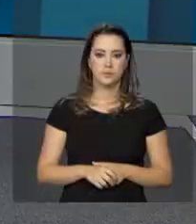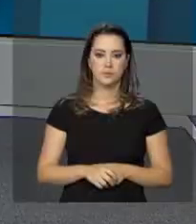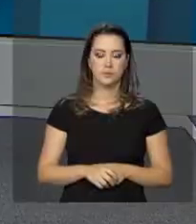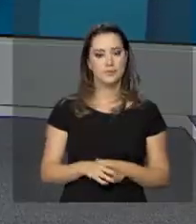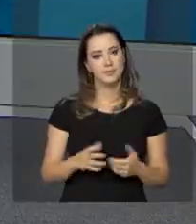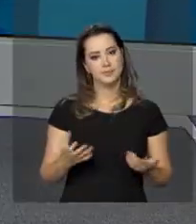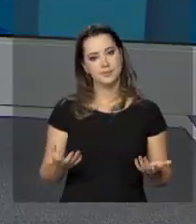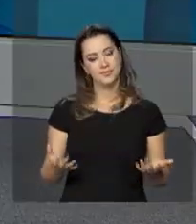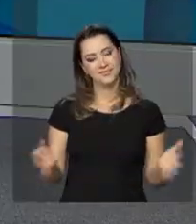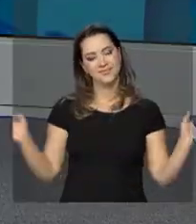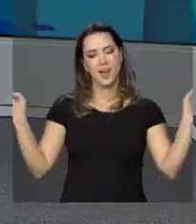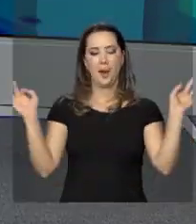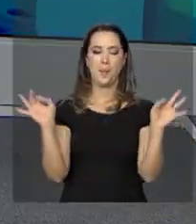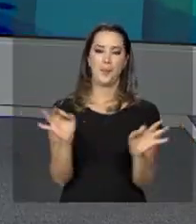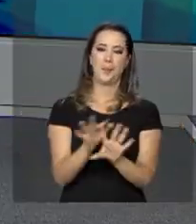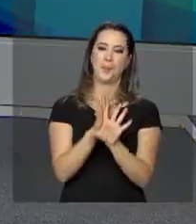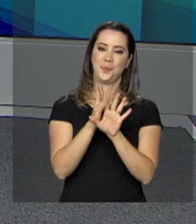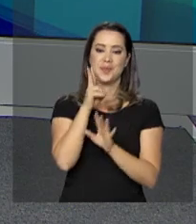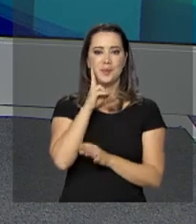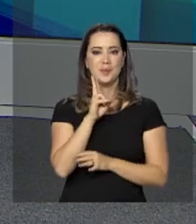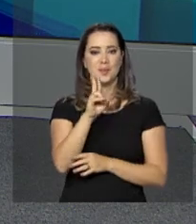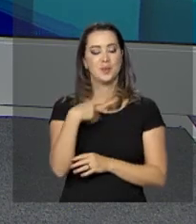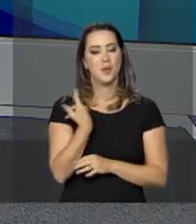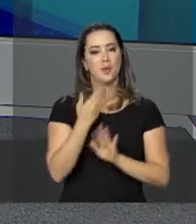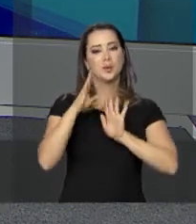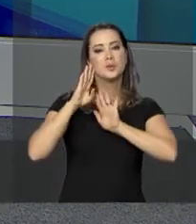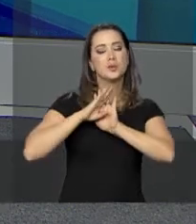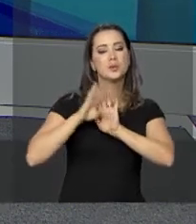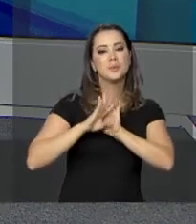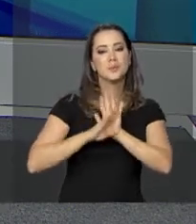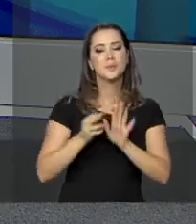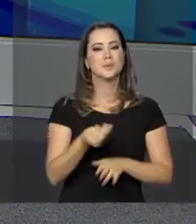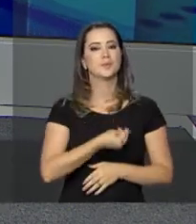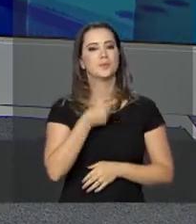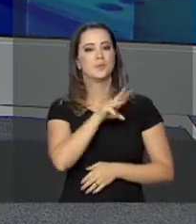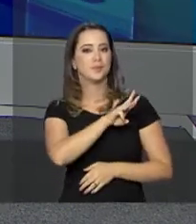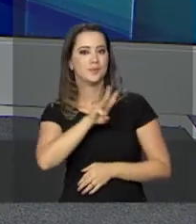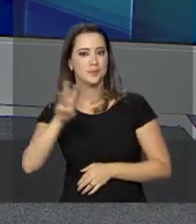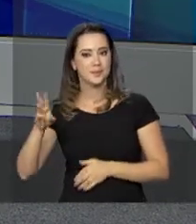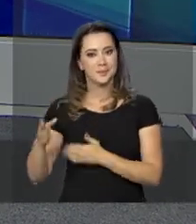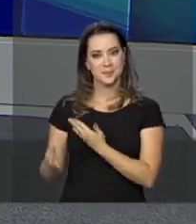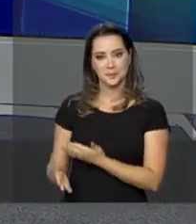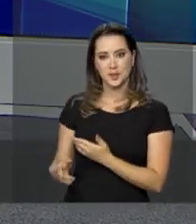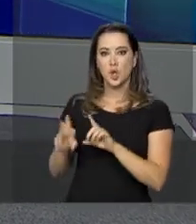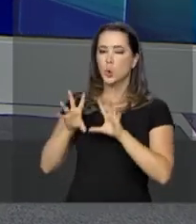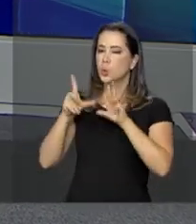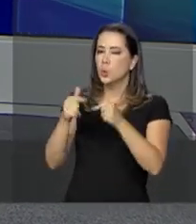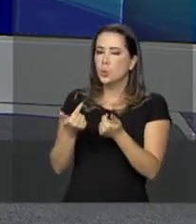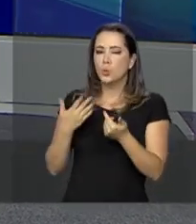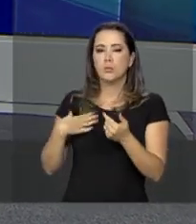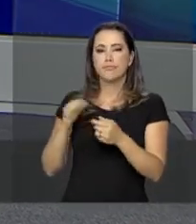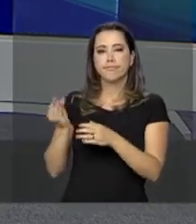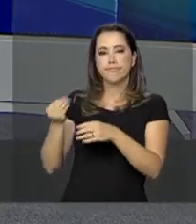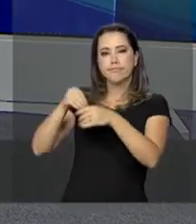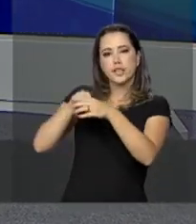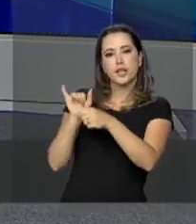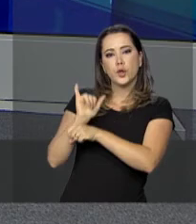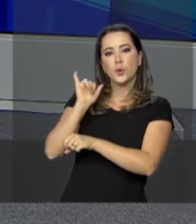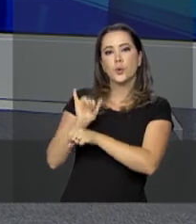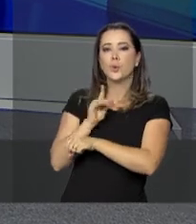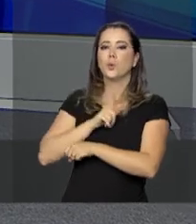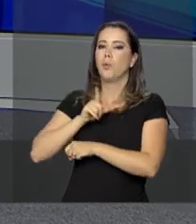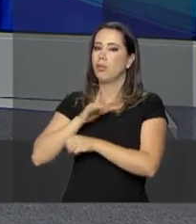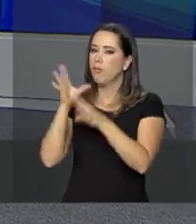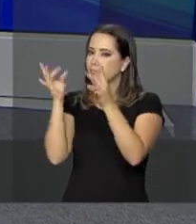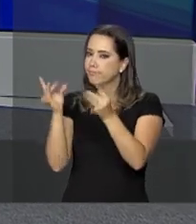E a gente fica por aqui. Você acompanha a nossa programação ao vivo pelo site da NBR e todas as reportagens estão em nosso